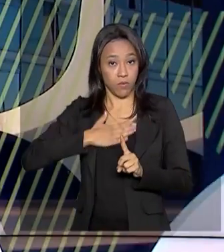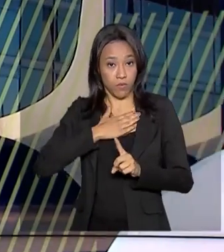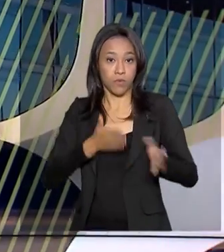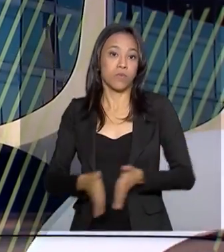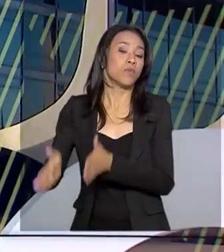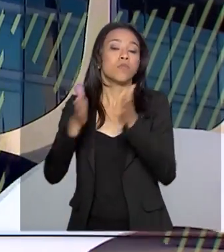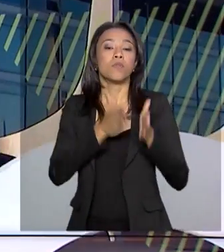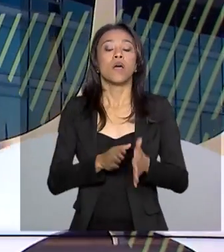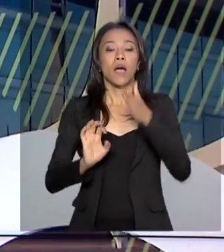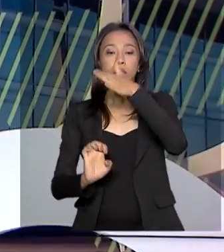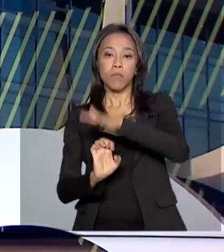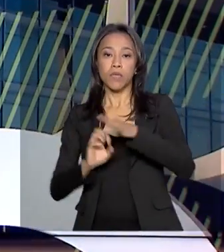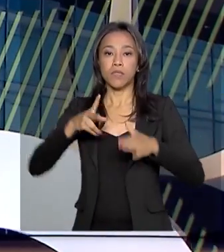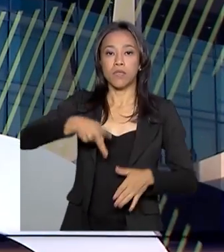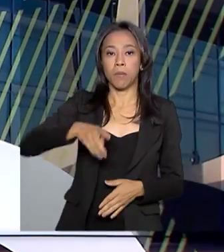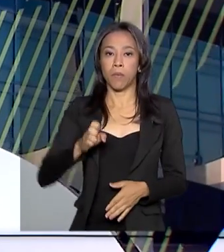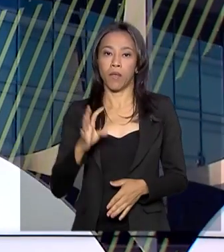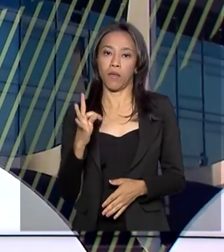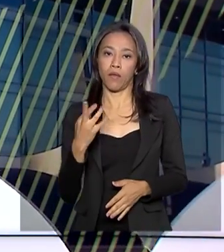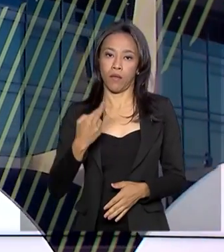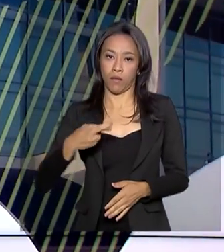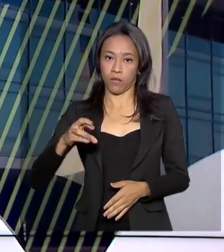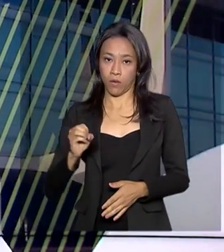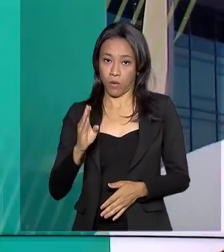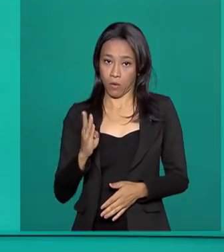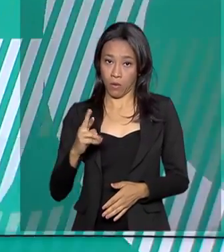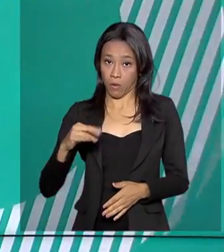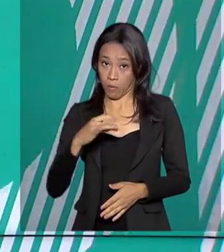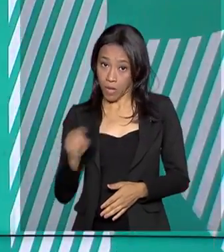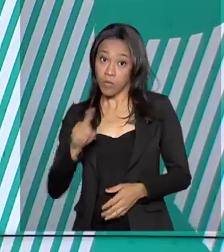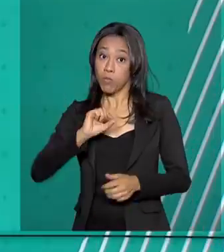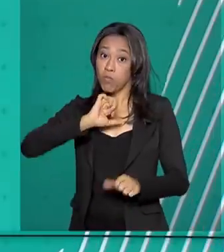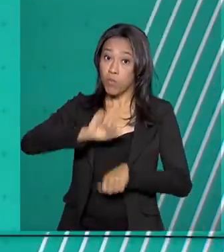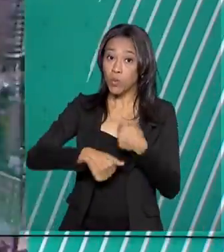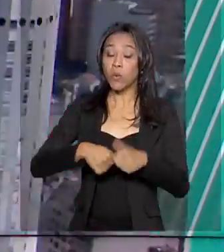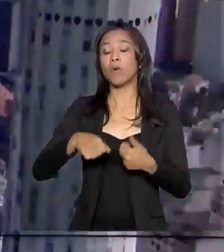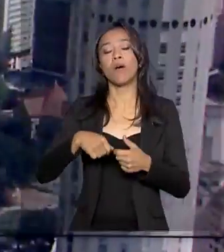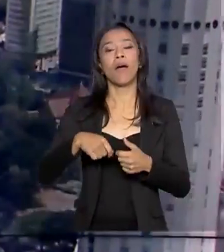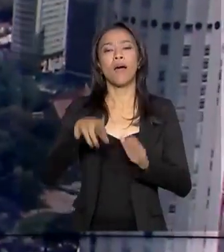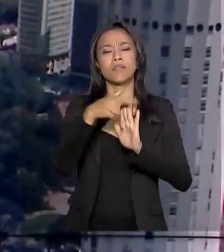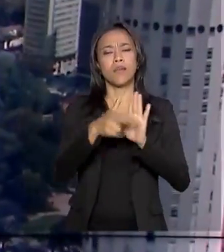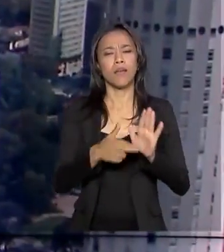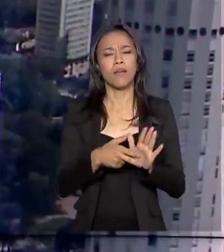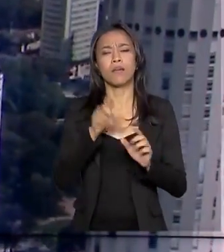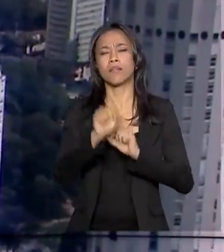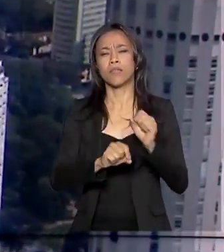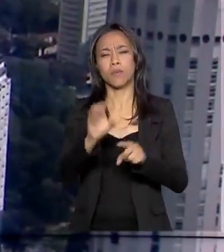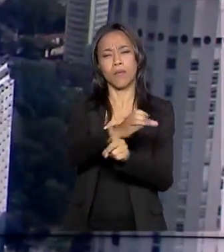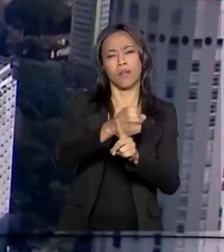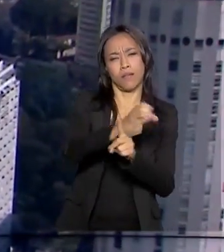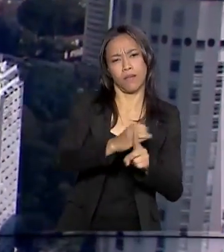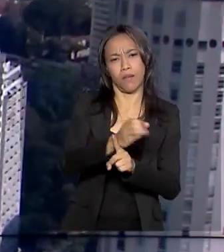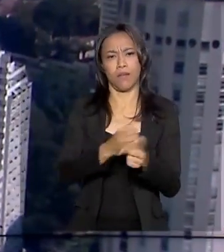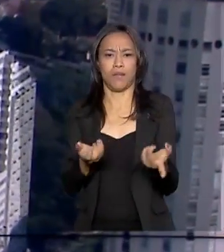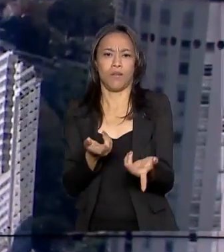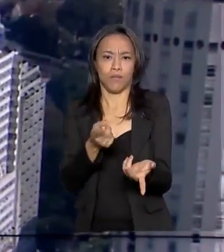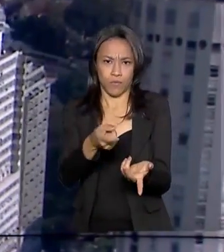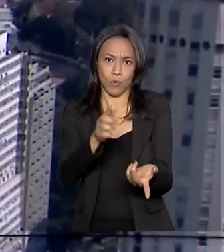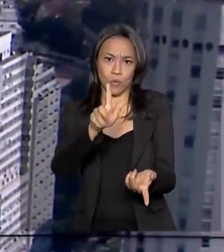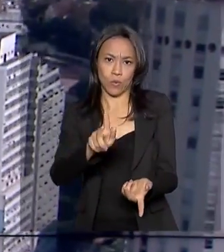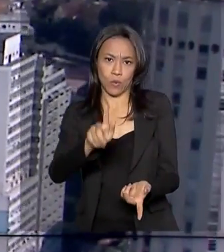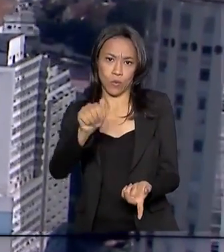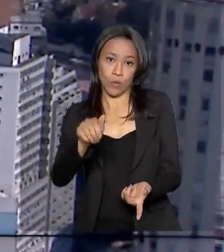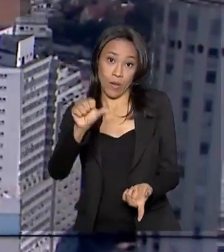Petrobras mudou a política de preços do gás, que agora não terá mais reajuste com prazo definido. A empresa também anunciou